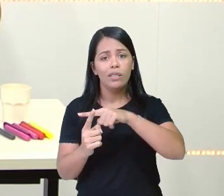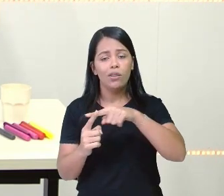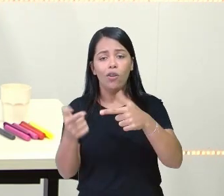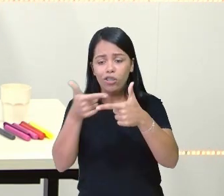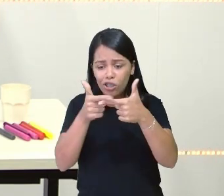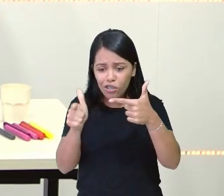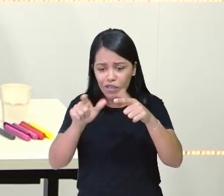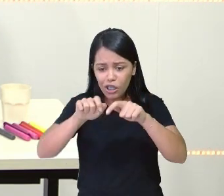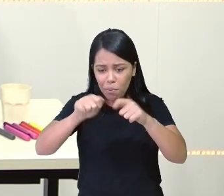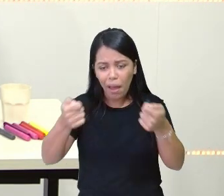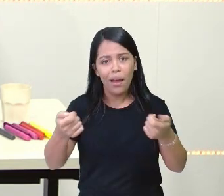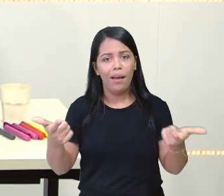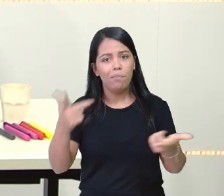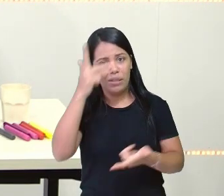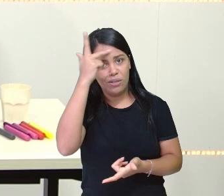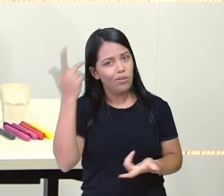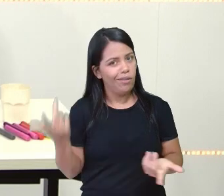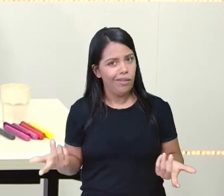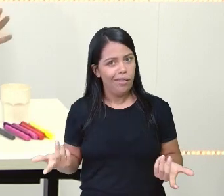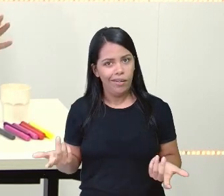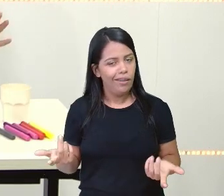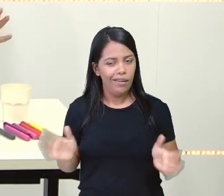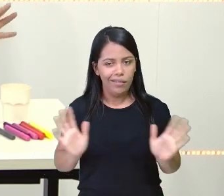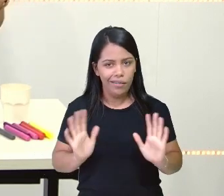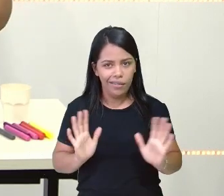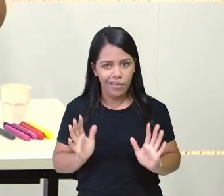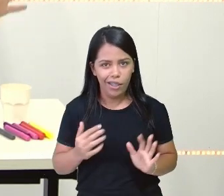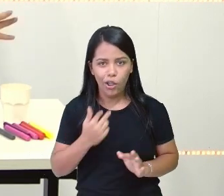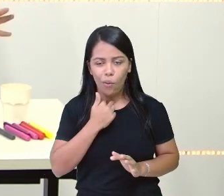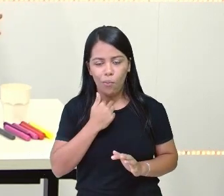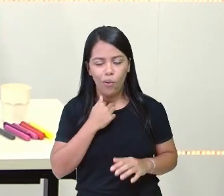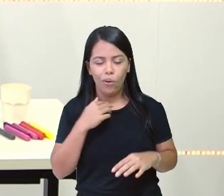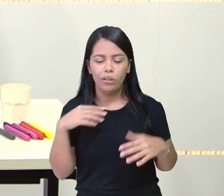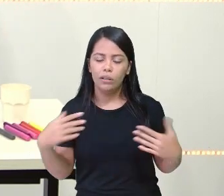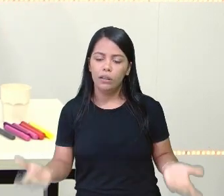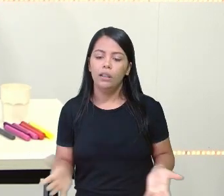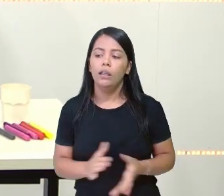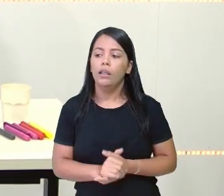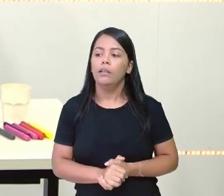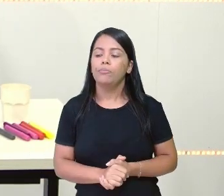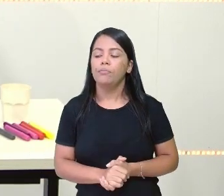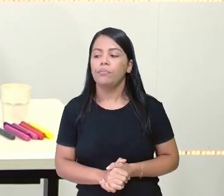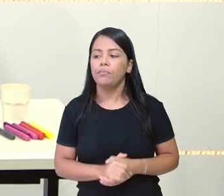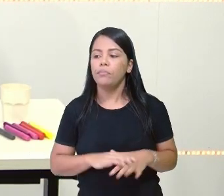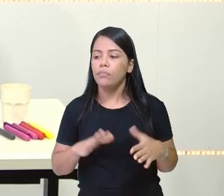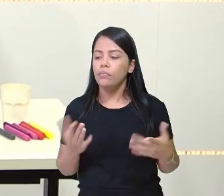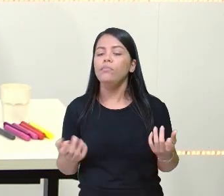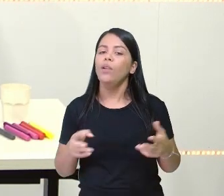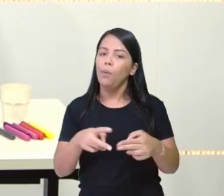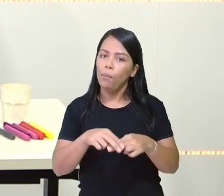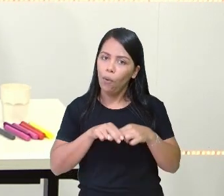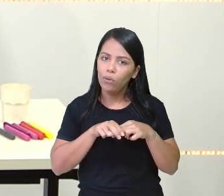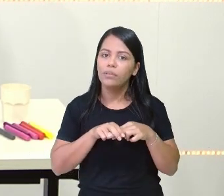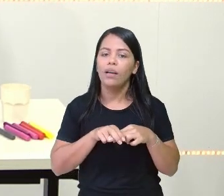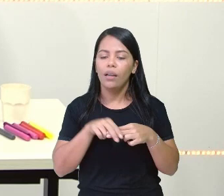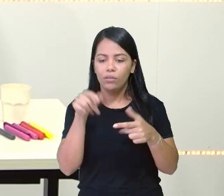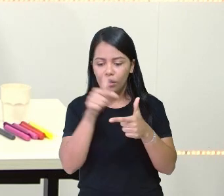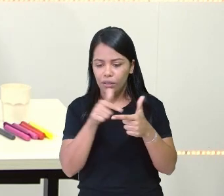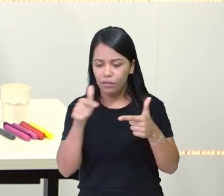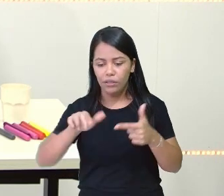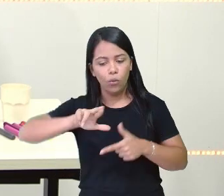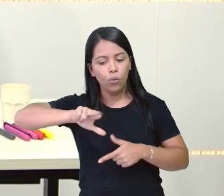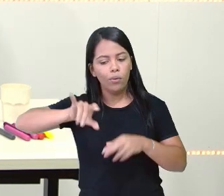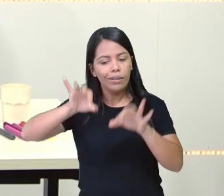ao meio. Pra colocar aqui quatro e meio pra cada. Então, não pode. Por isso que essa divisão aqui, ela não é